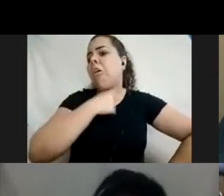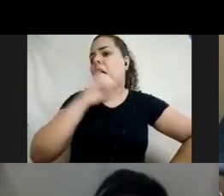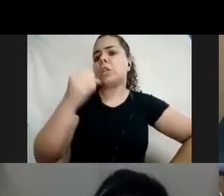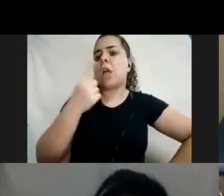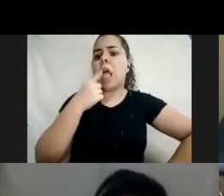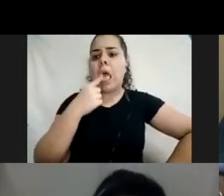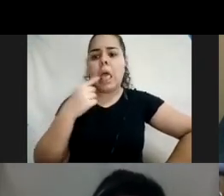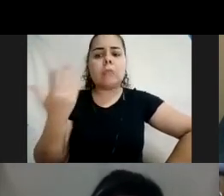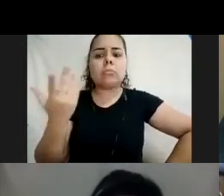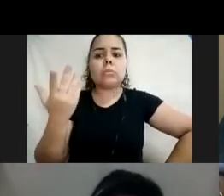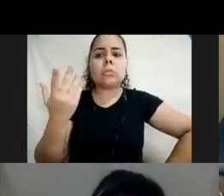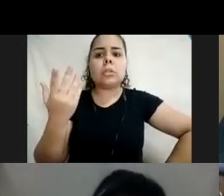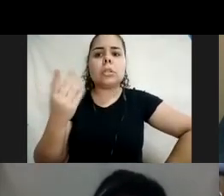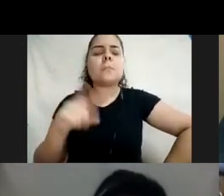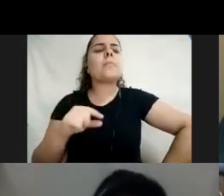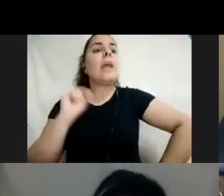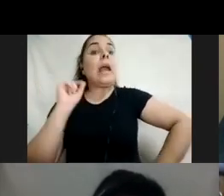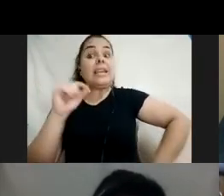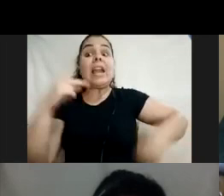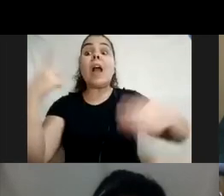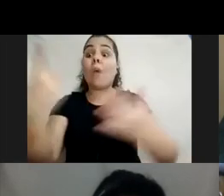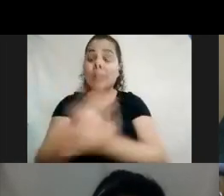E aconteceu numa palestra que eu estava